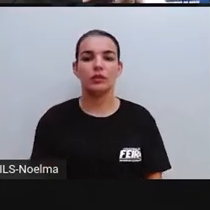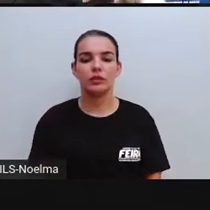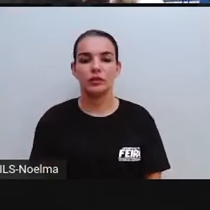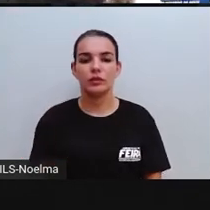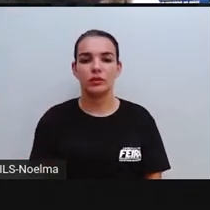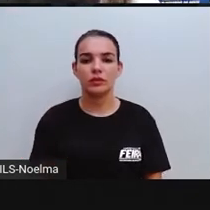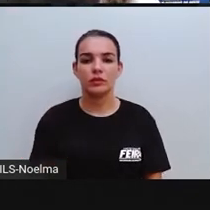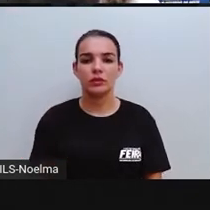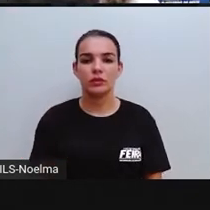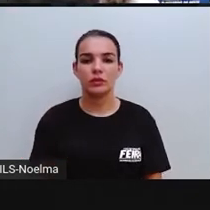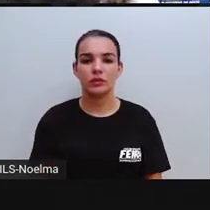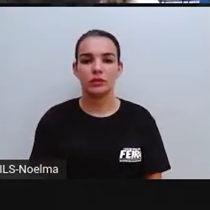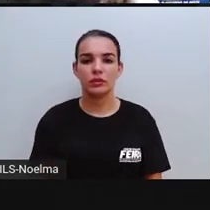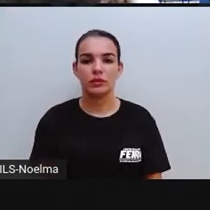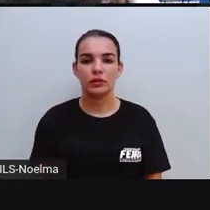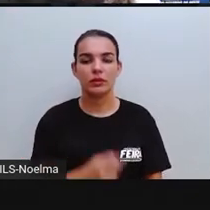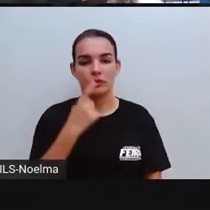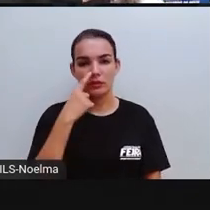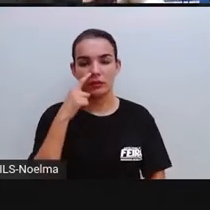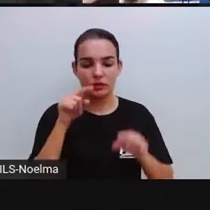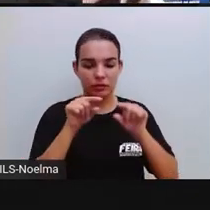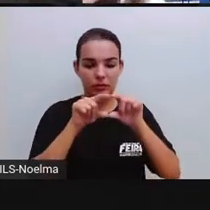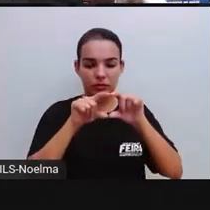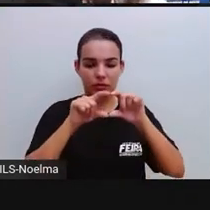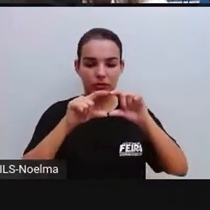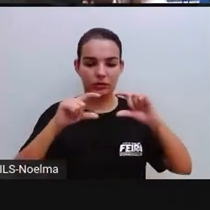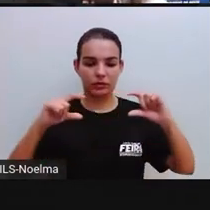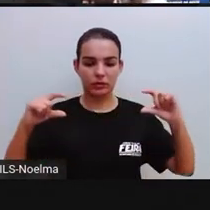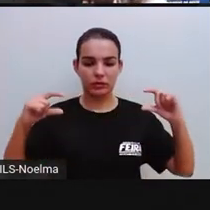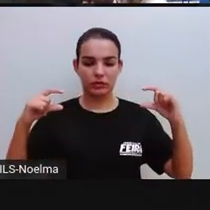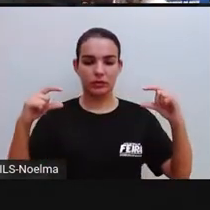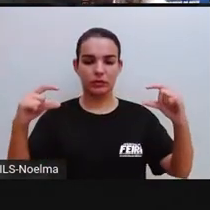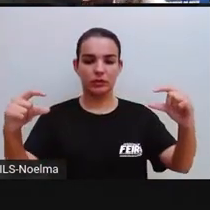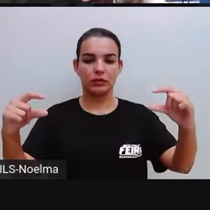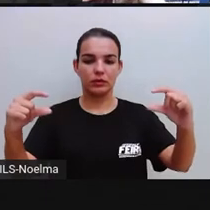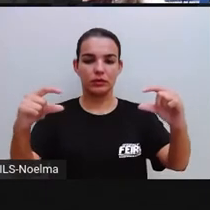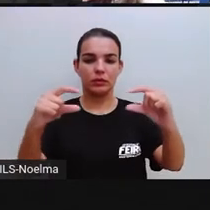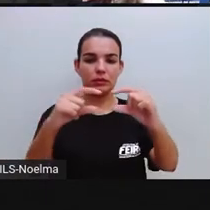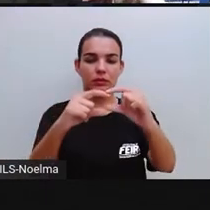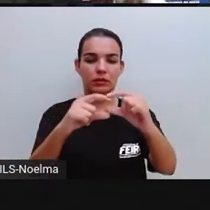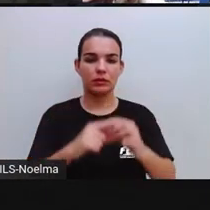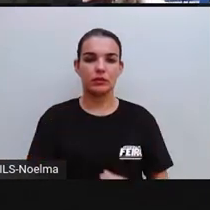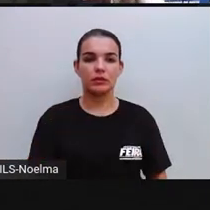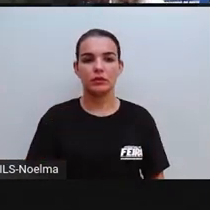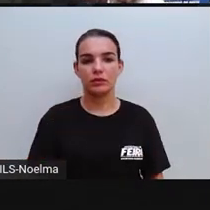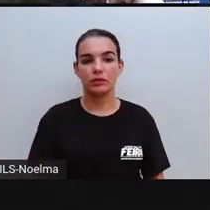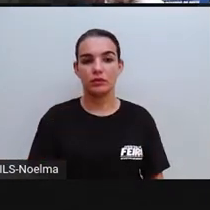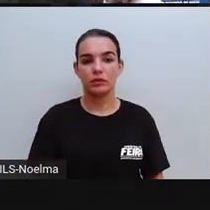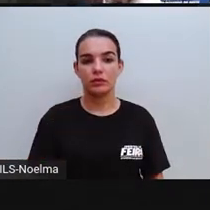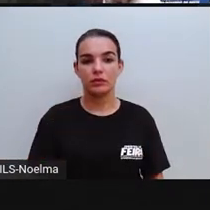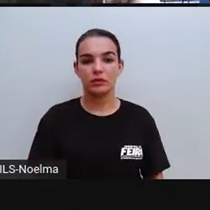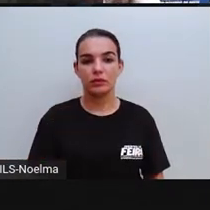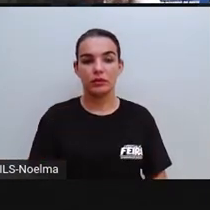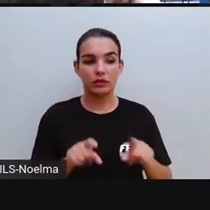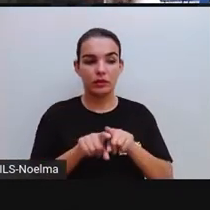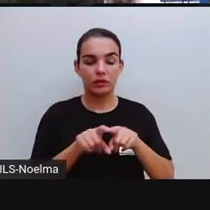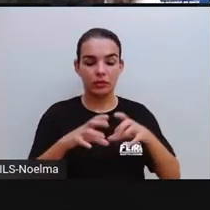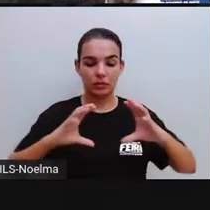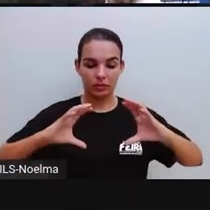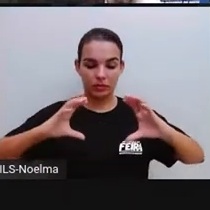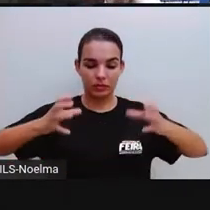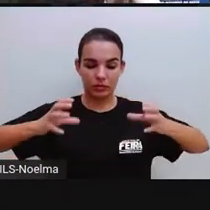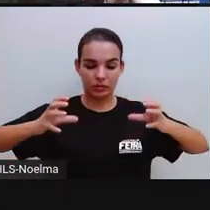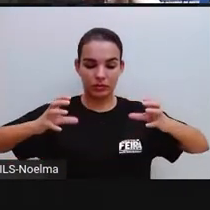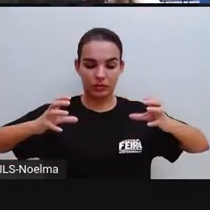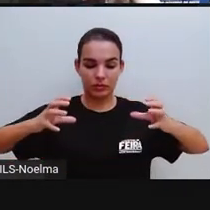tá? Paralelo-epípedo, que vai lembrar o retângulo. O cilindro, que